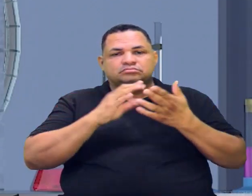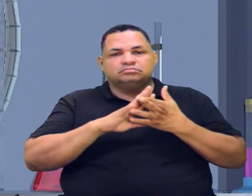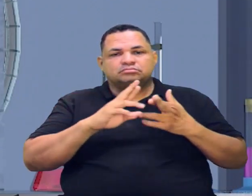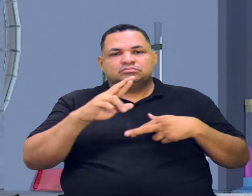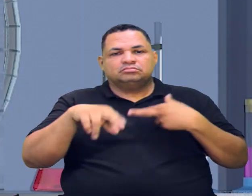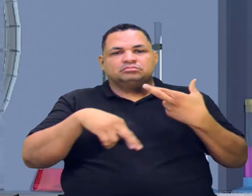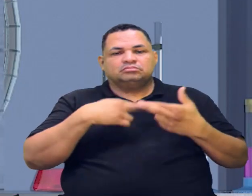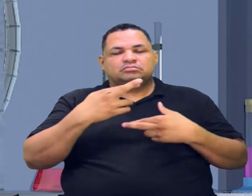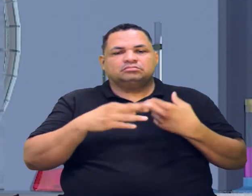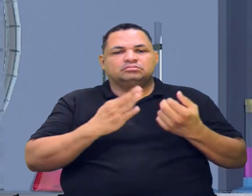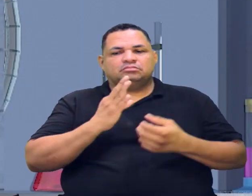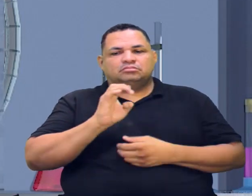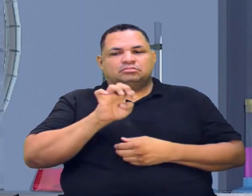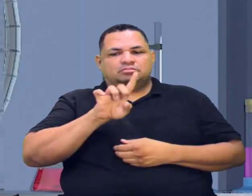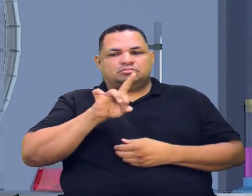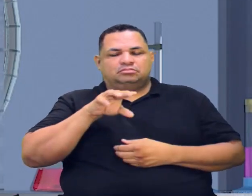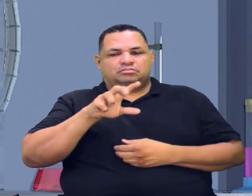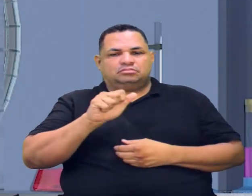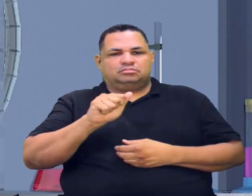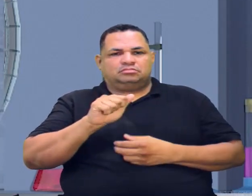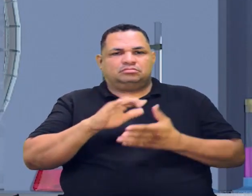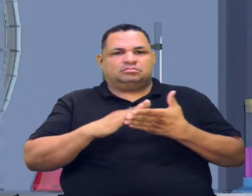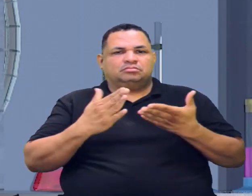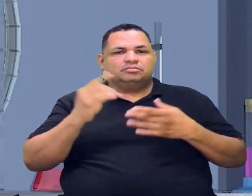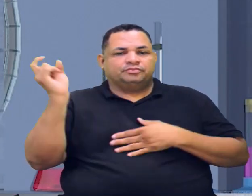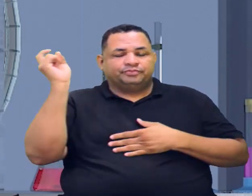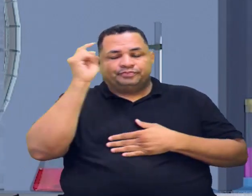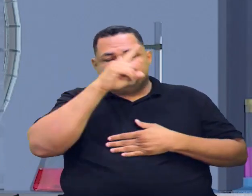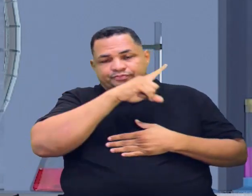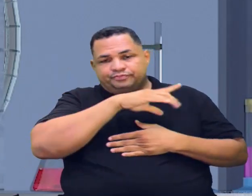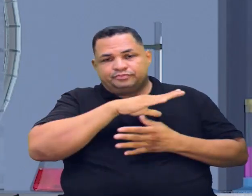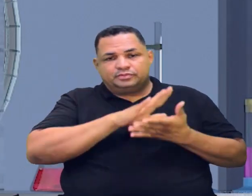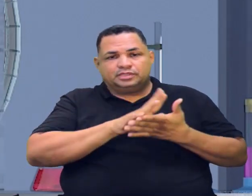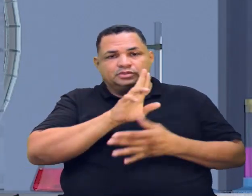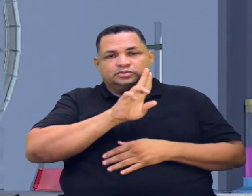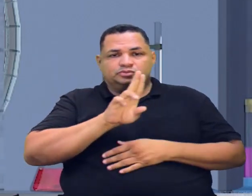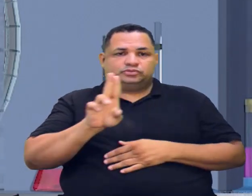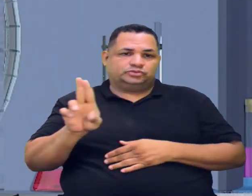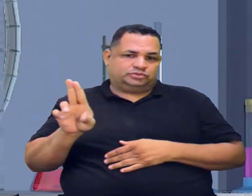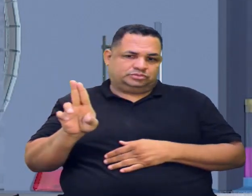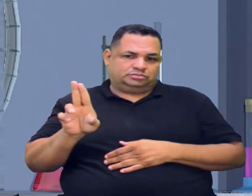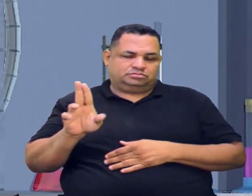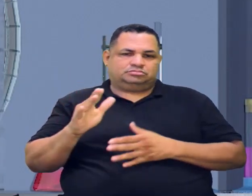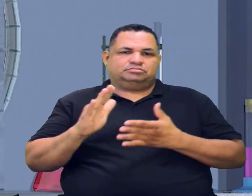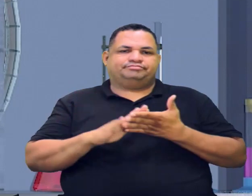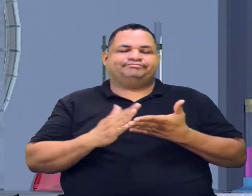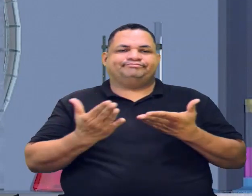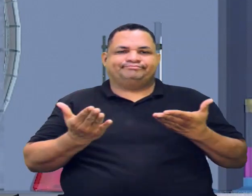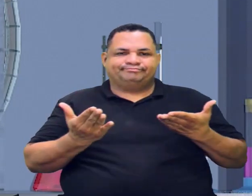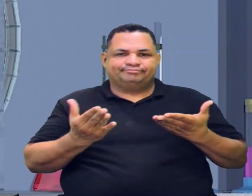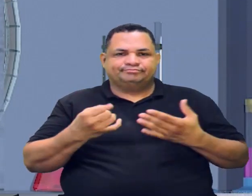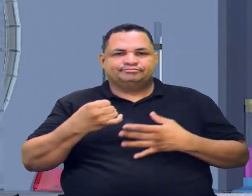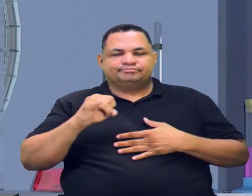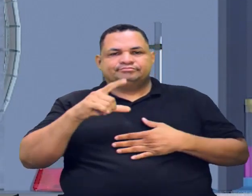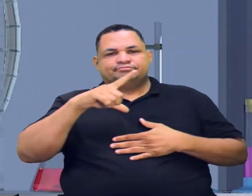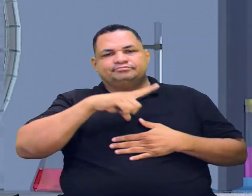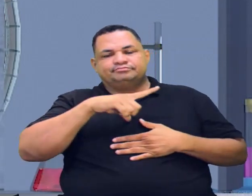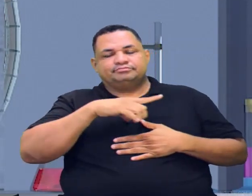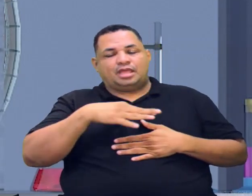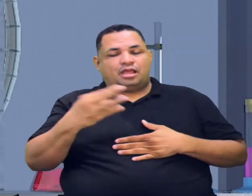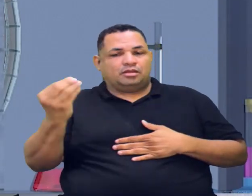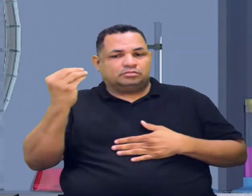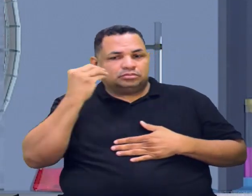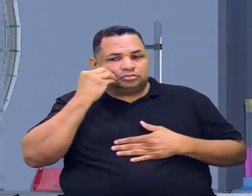reações orgânicas é ainda uma dificuldade nas nomenclaturas. Então, se você tiver a